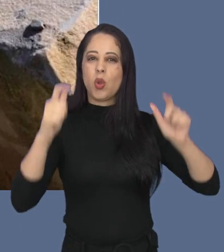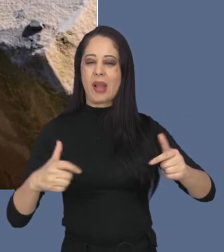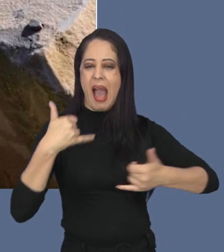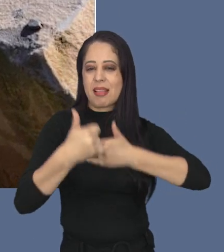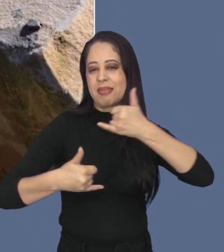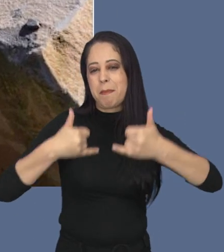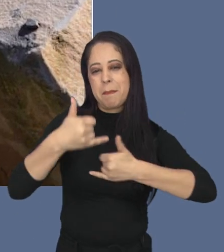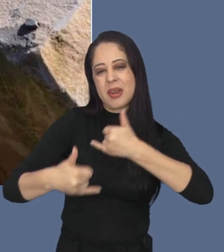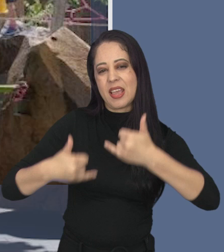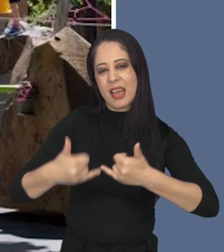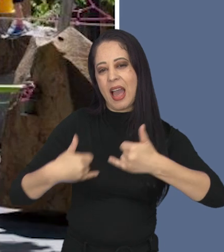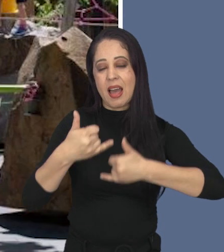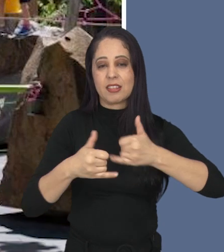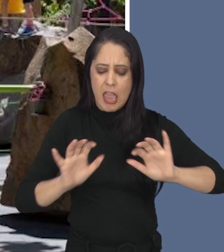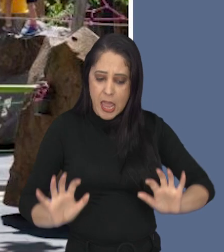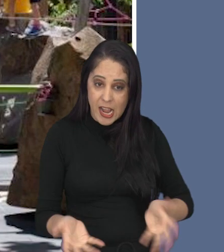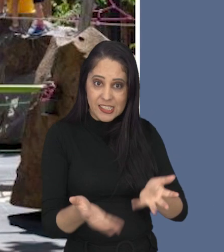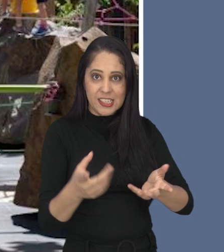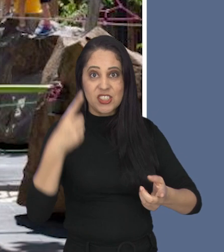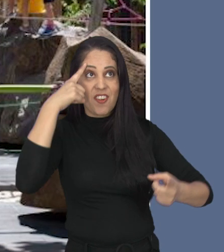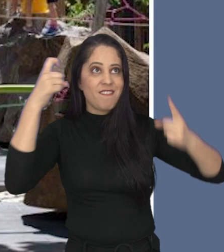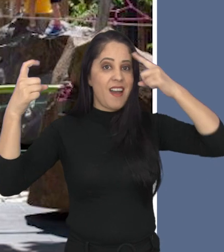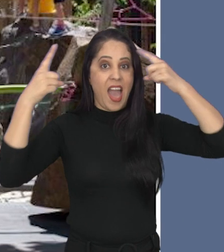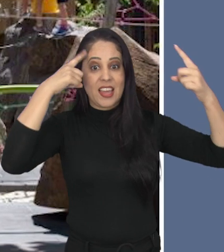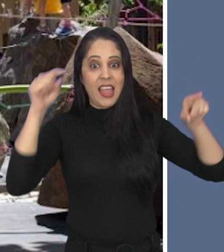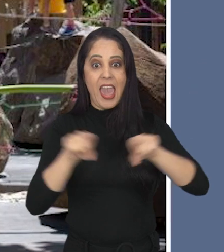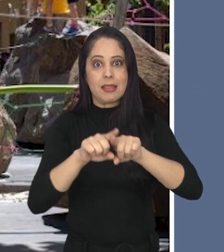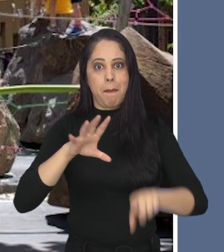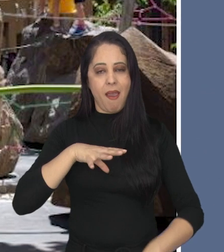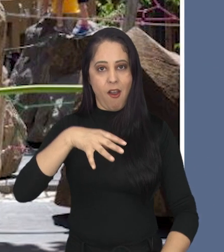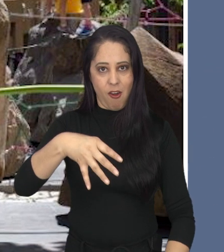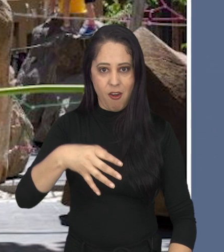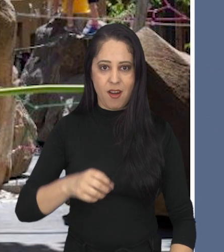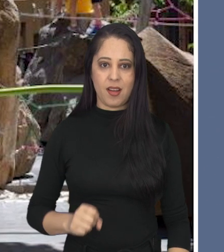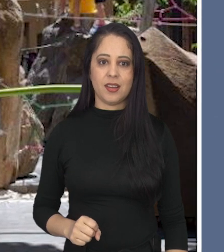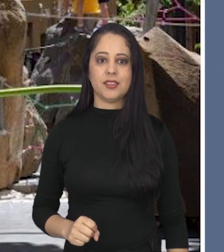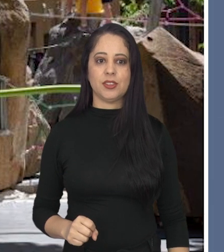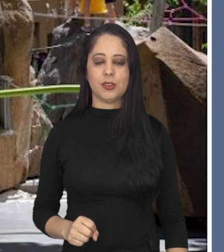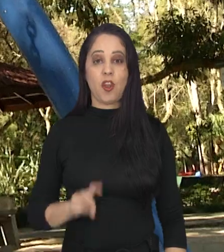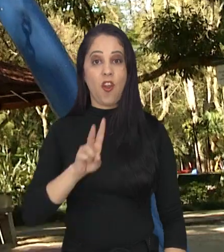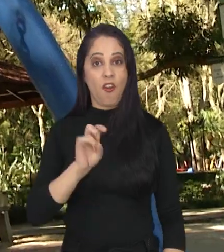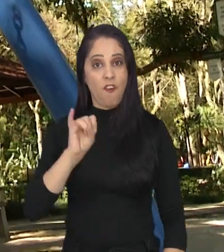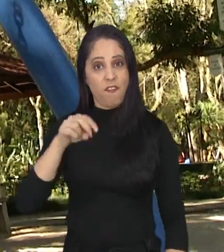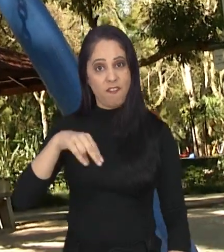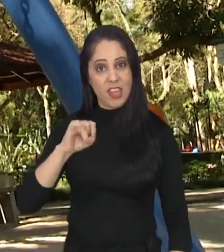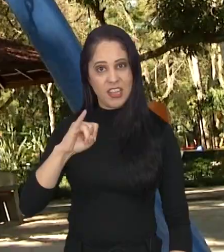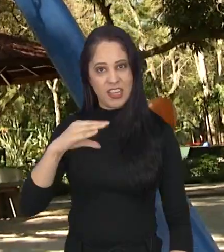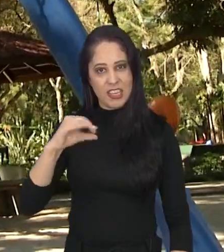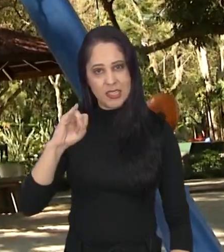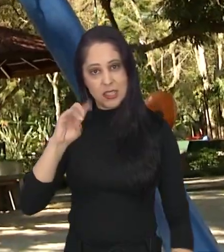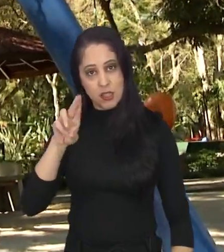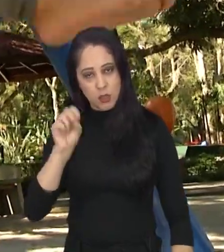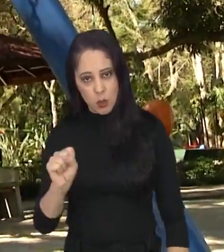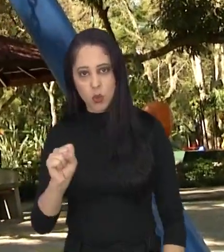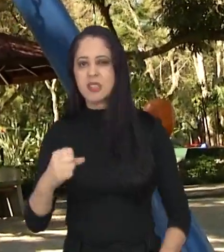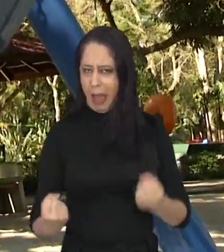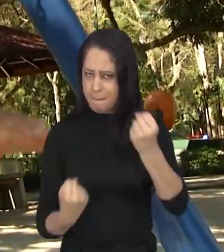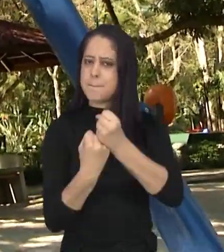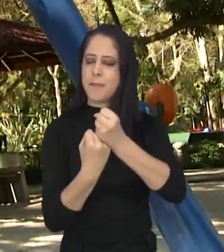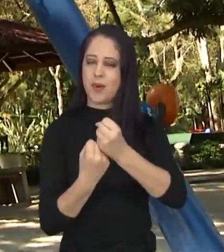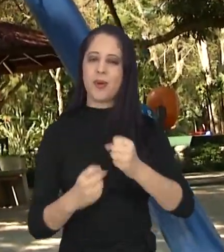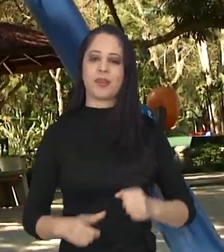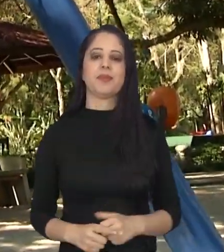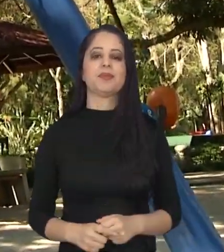espaços com brinquedos que estimulam a criatividade e coragem nos pequenos. O Vinícius, pai da Giovana,